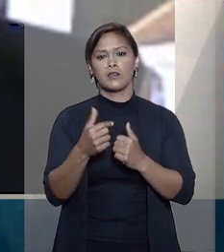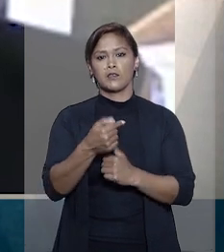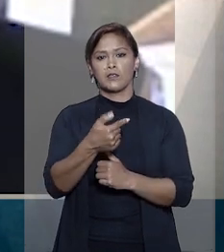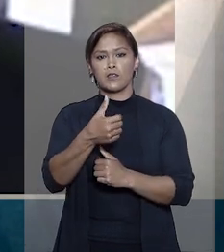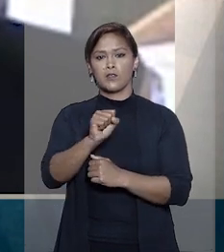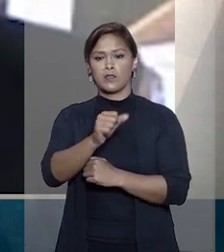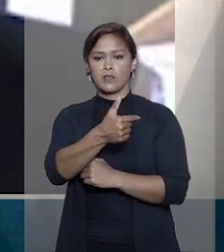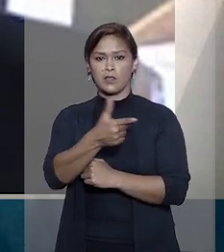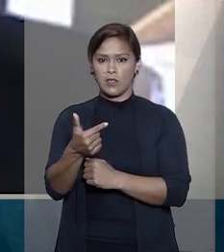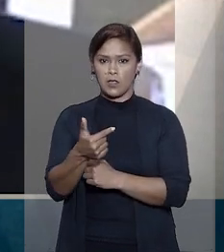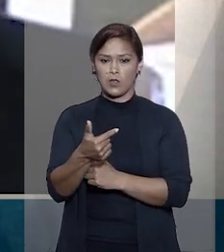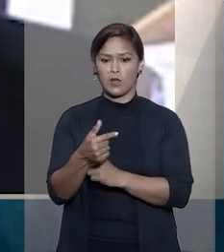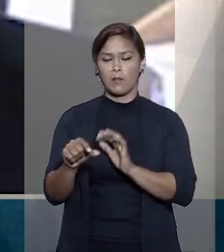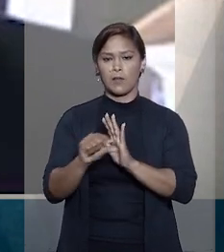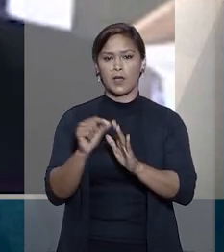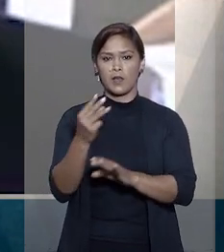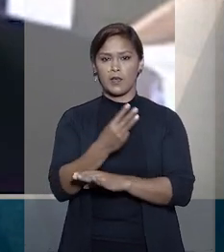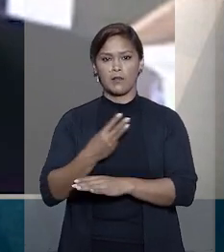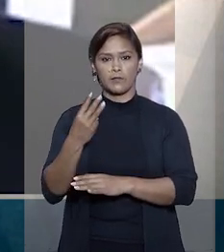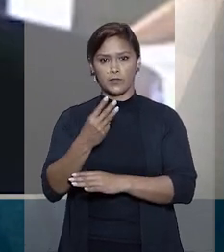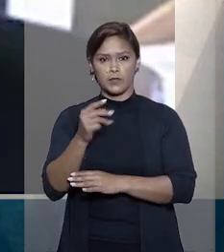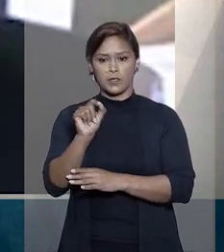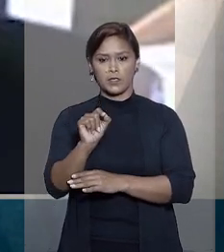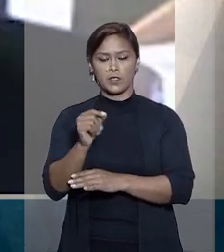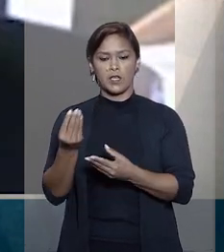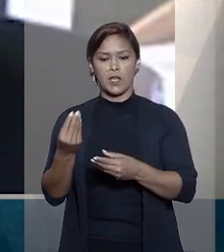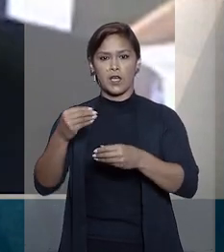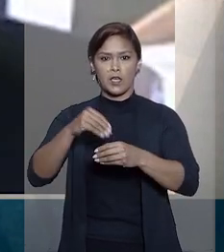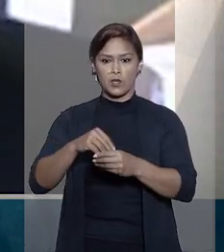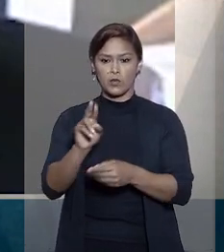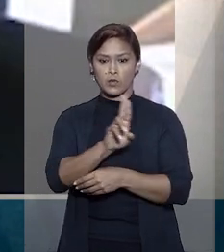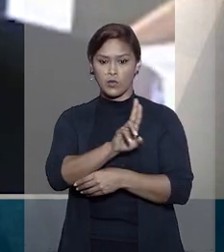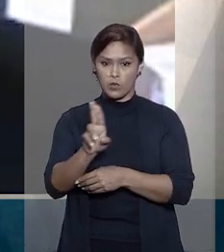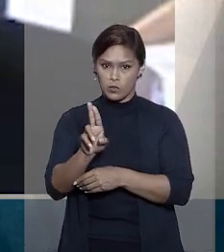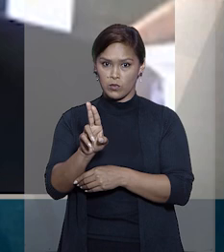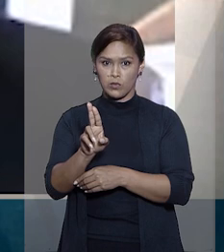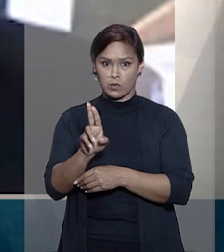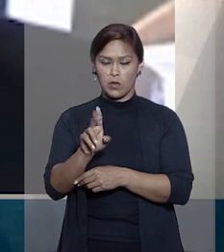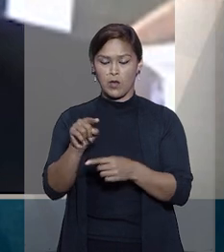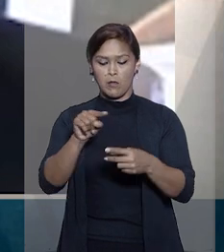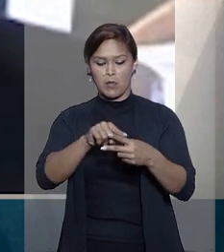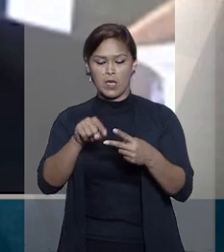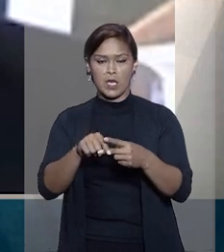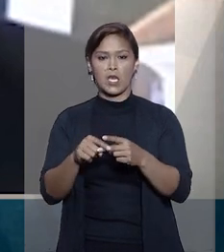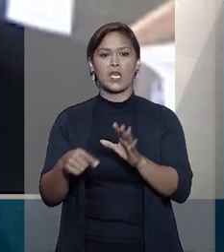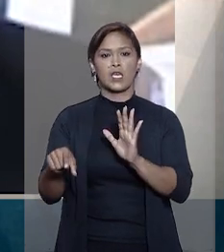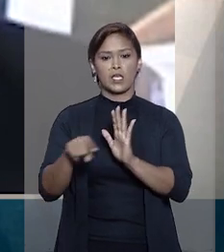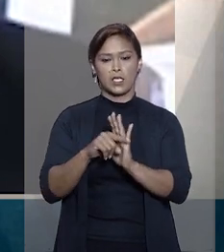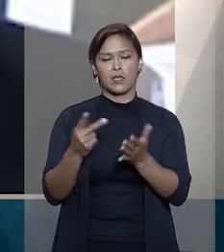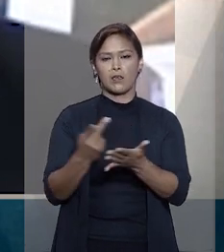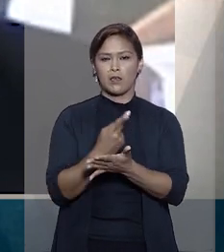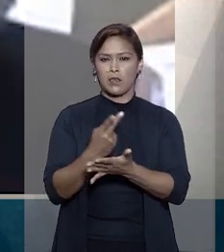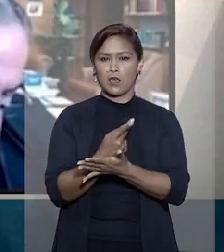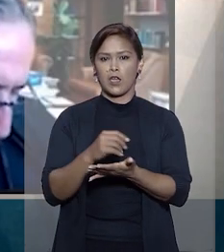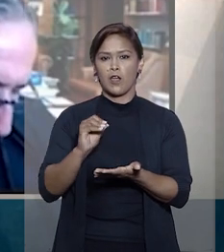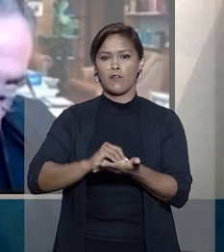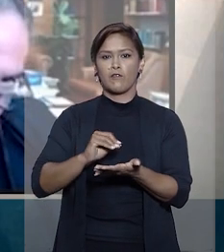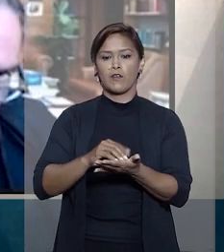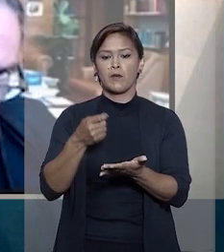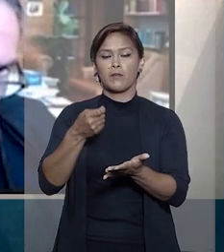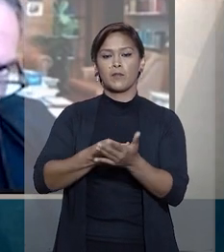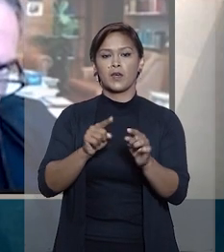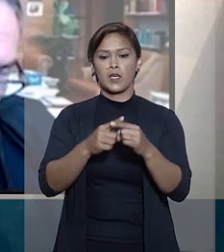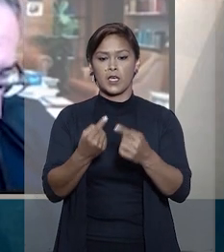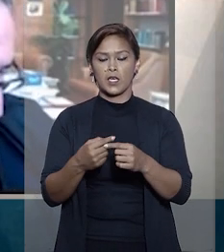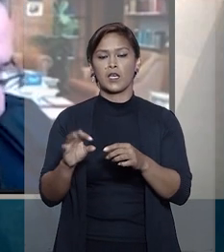782, parágrafo 3º, a inclusão do nome do executado em cadastro de inadimplentes, tanto